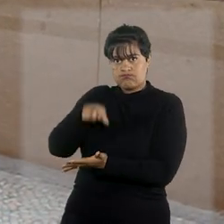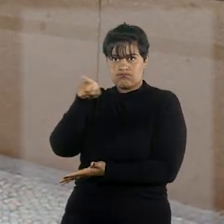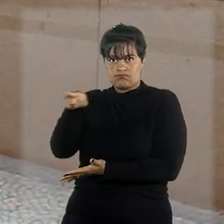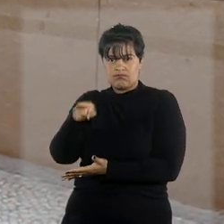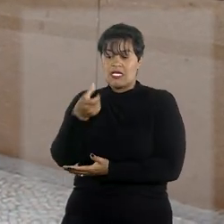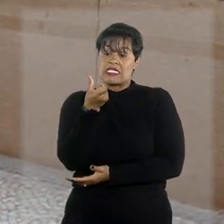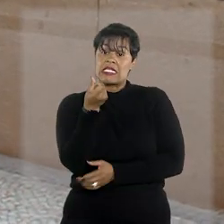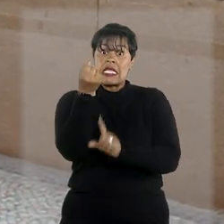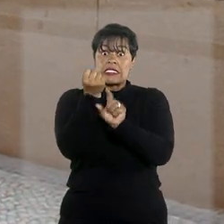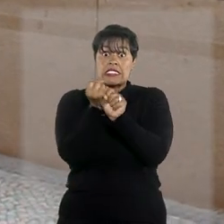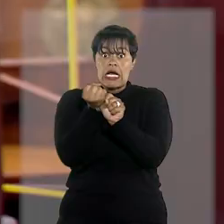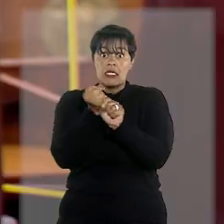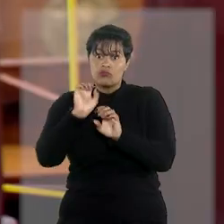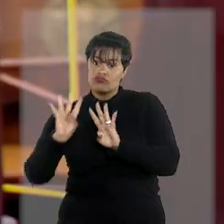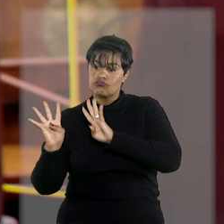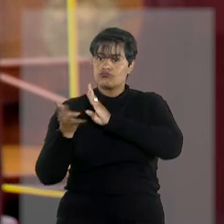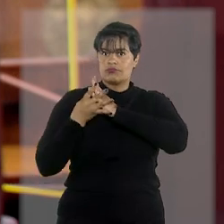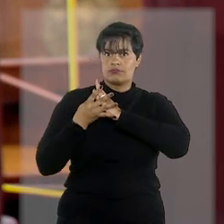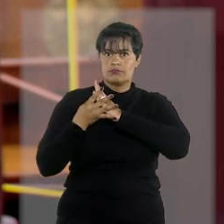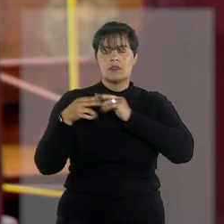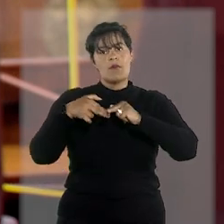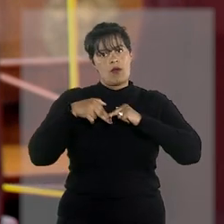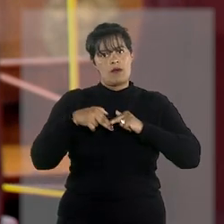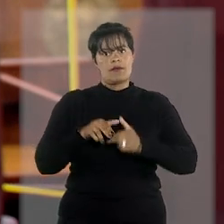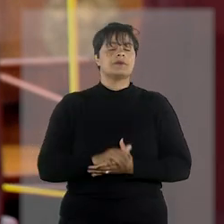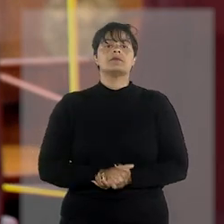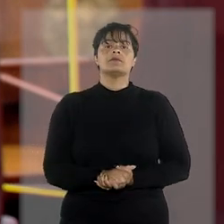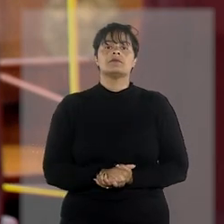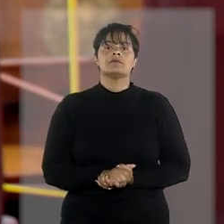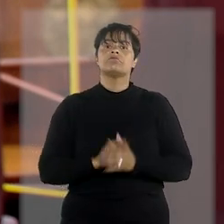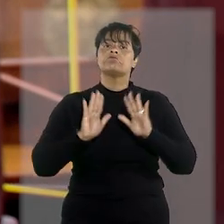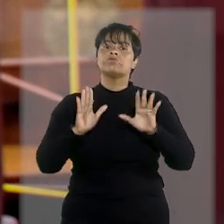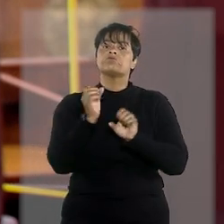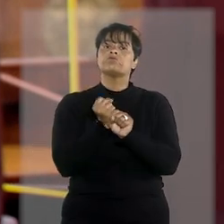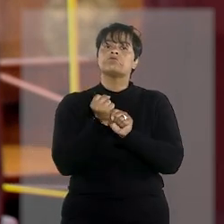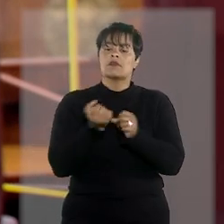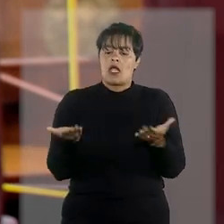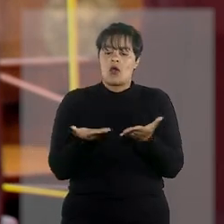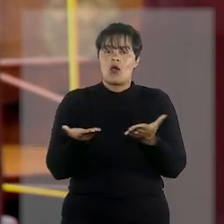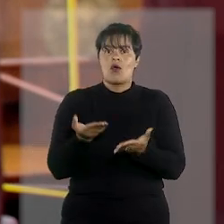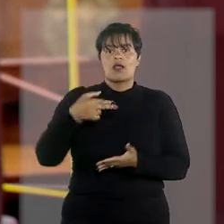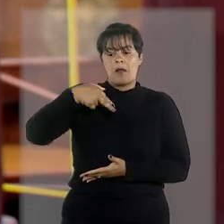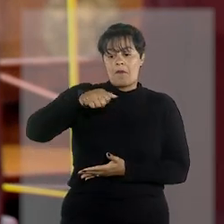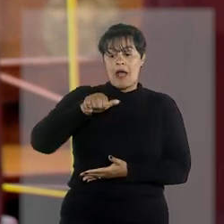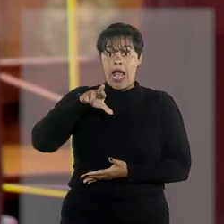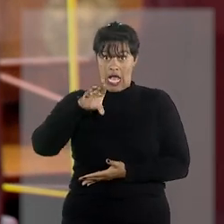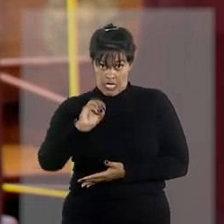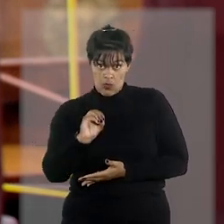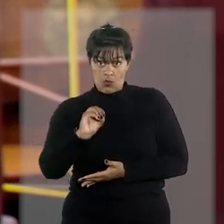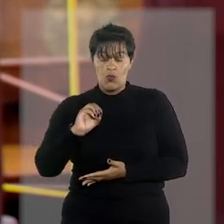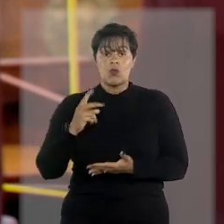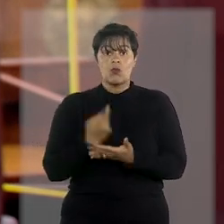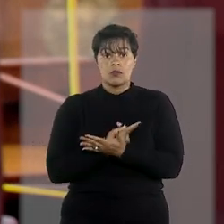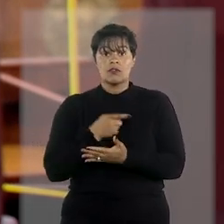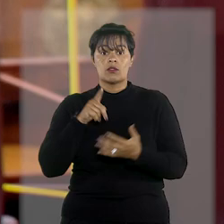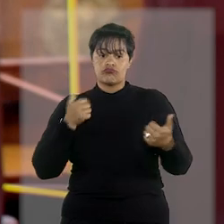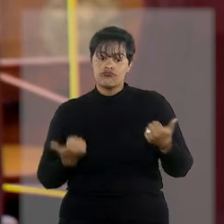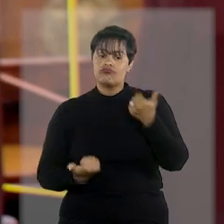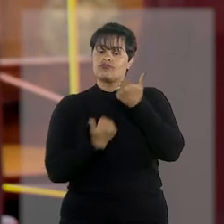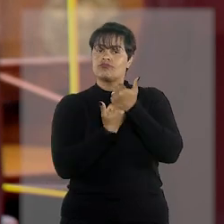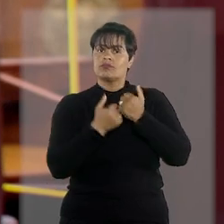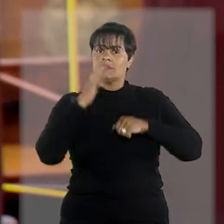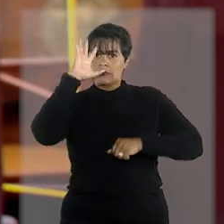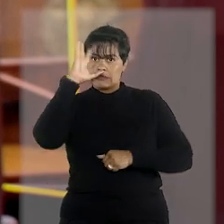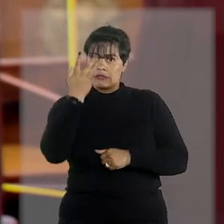reclusão pelo delito. Em maio deste ano, a sexta turma confirmou decisão monocrática do ministro Rogério Schiette Cruz,